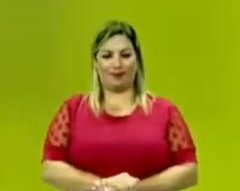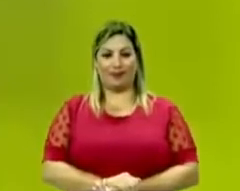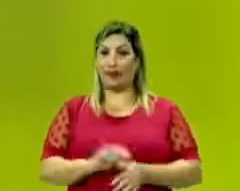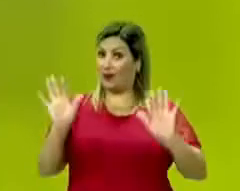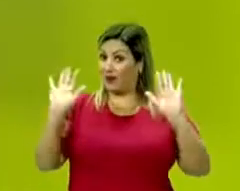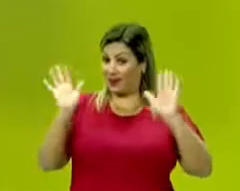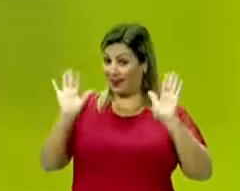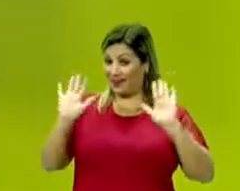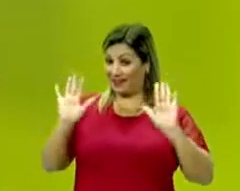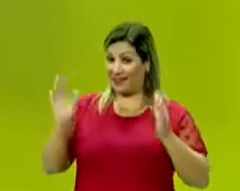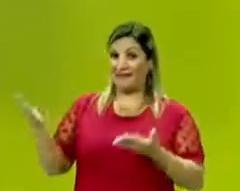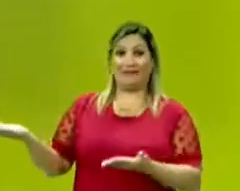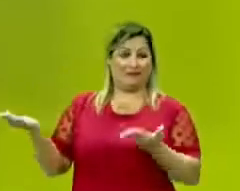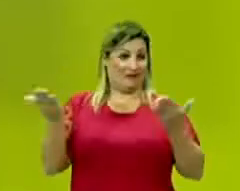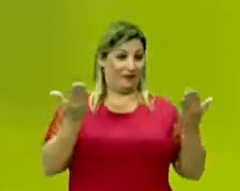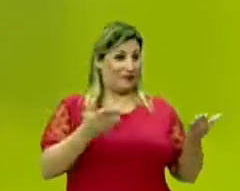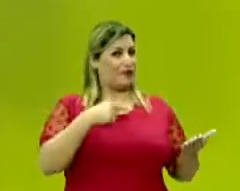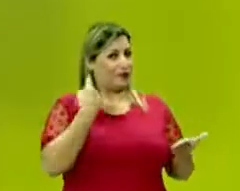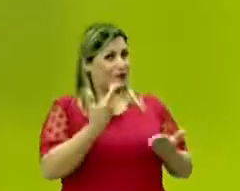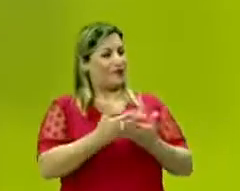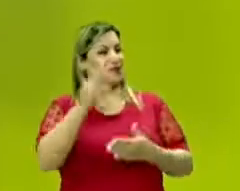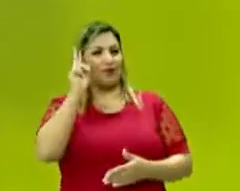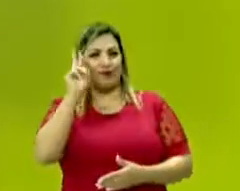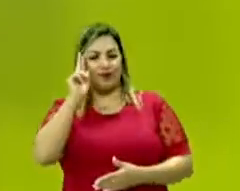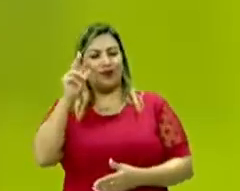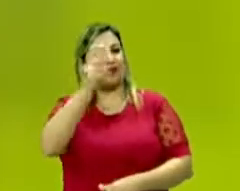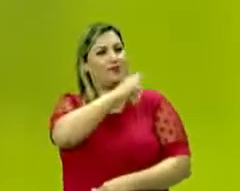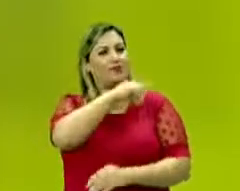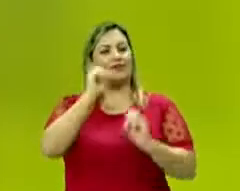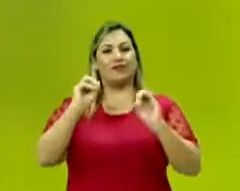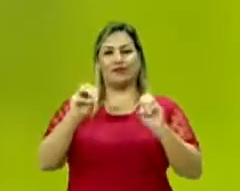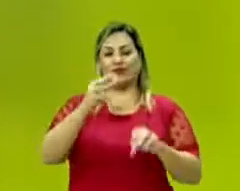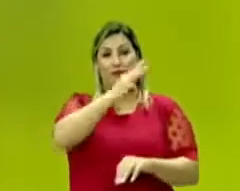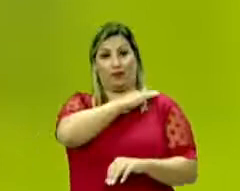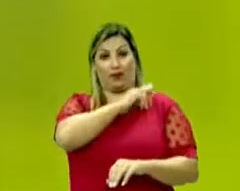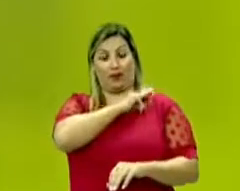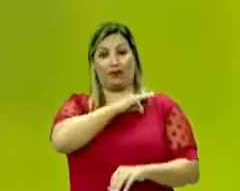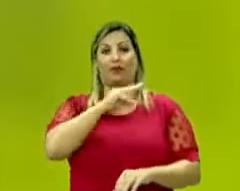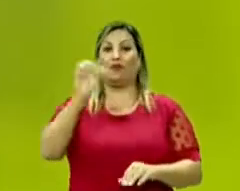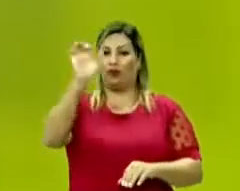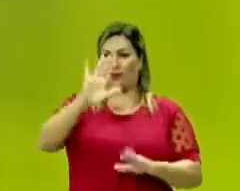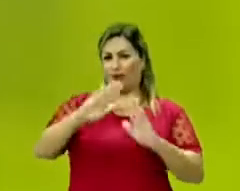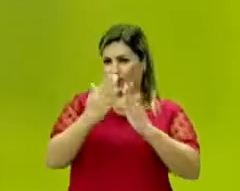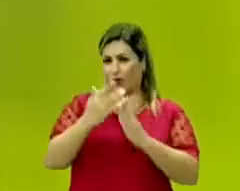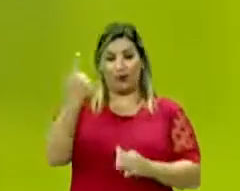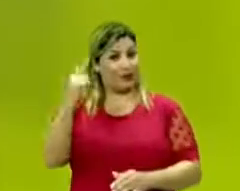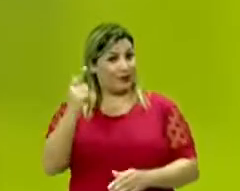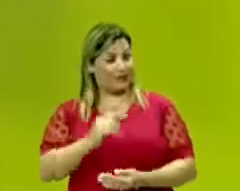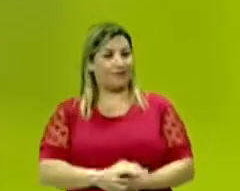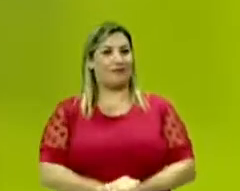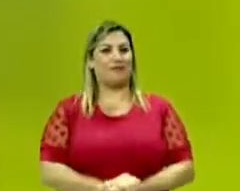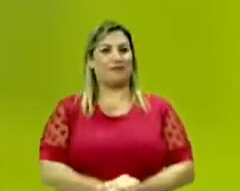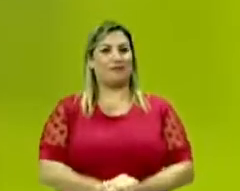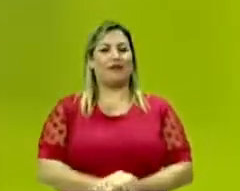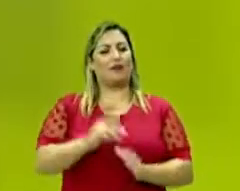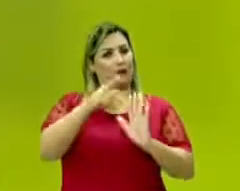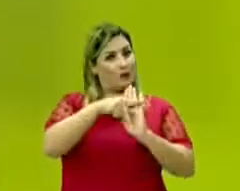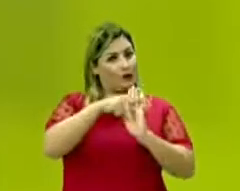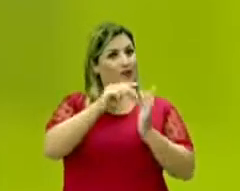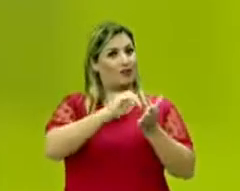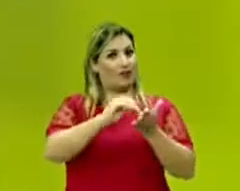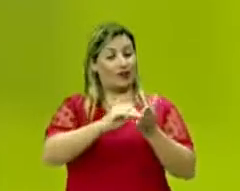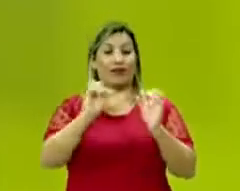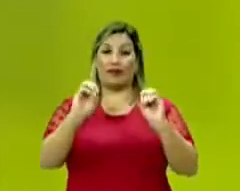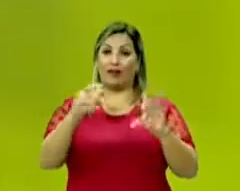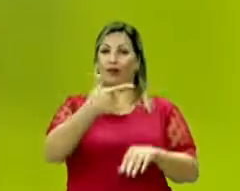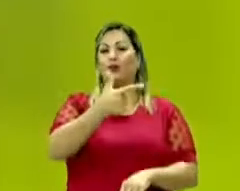Olá, sejam bem-vindos à nossa aula de história para a segunda série do Ensino Médio da Rede Estadual de Goiás. Esse é o Projeto